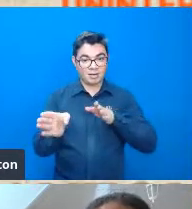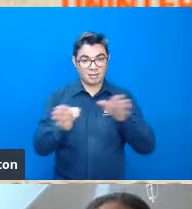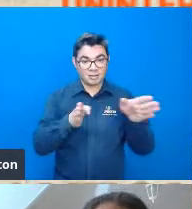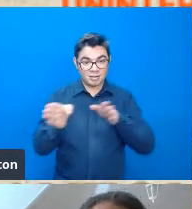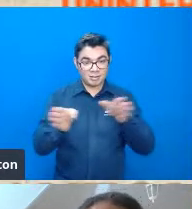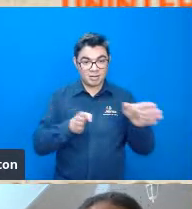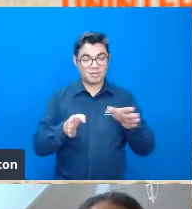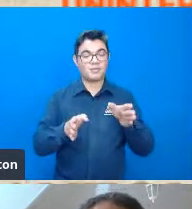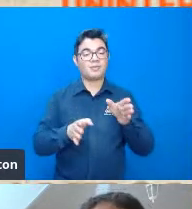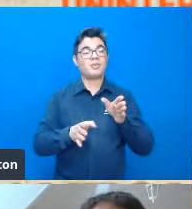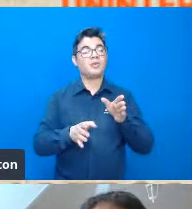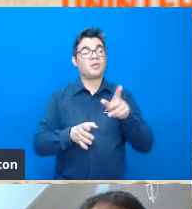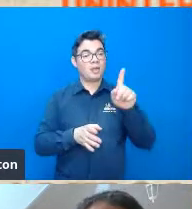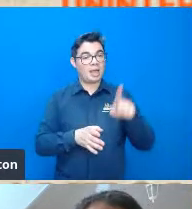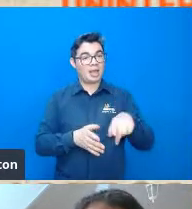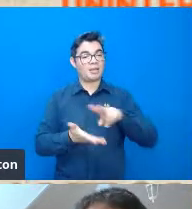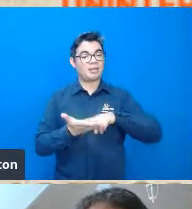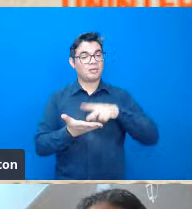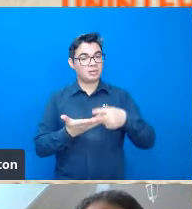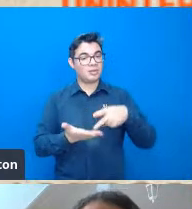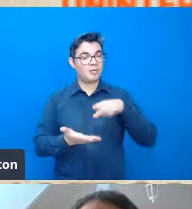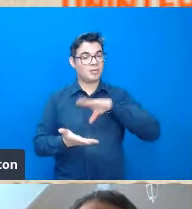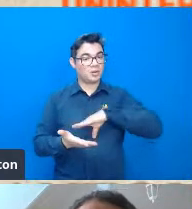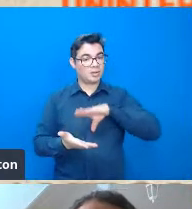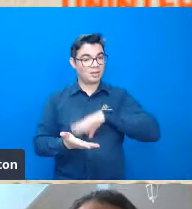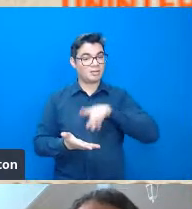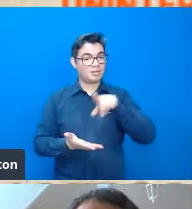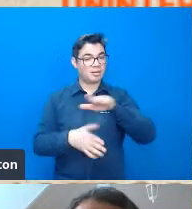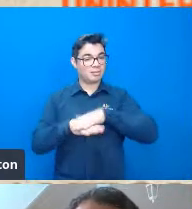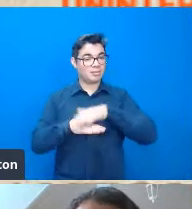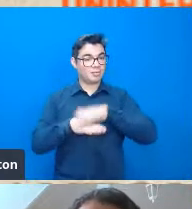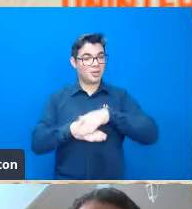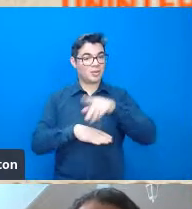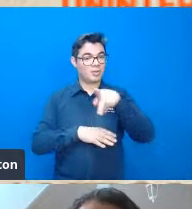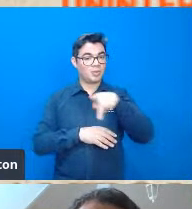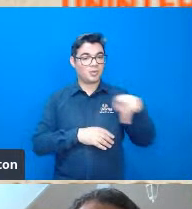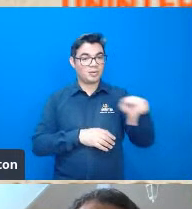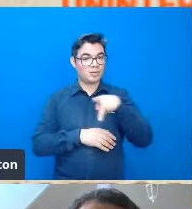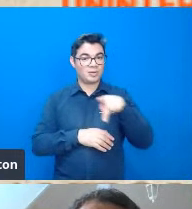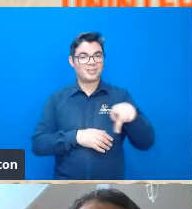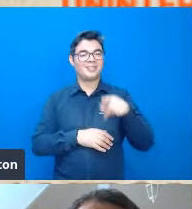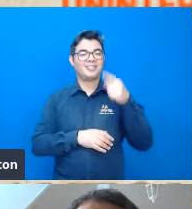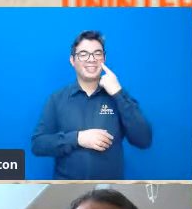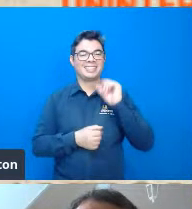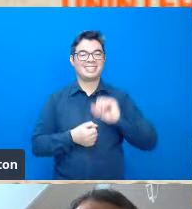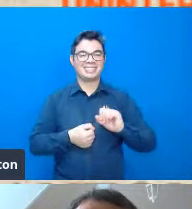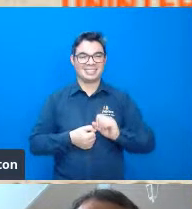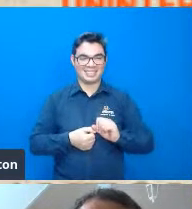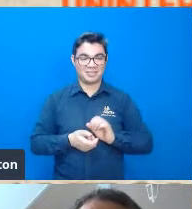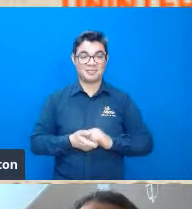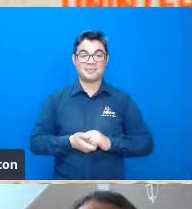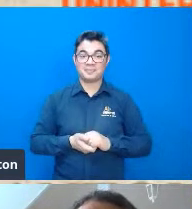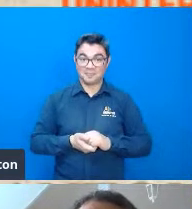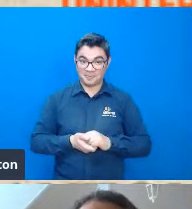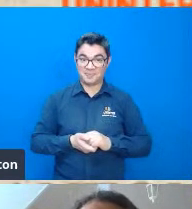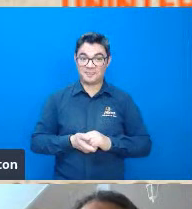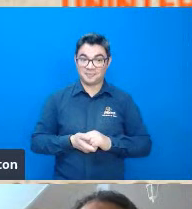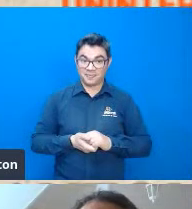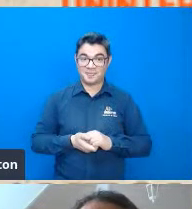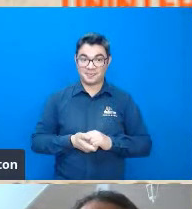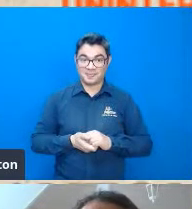primeiro acesso dessas traduções foi por meio do professor Cristofoletti o professor